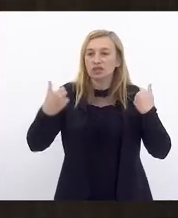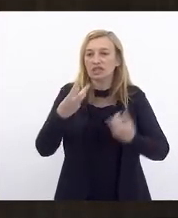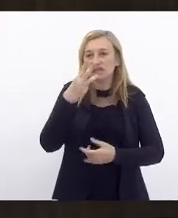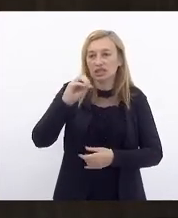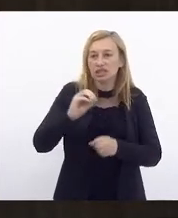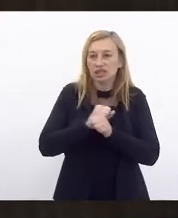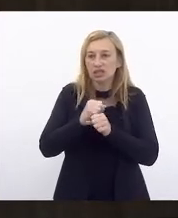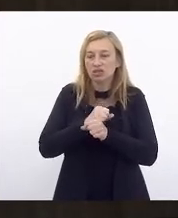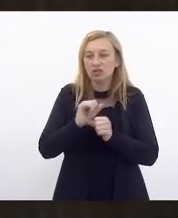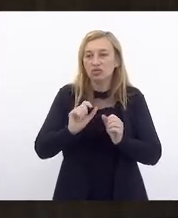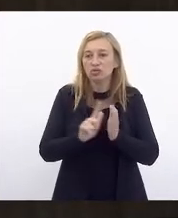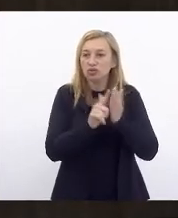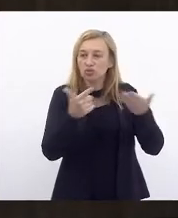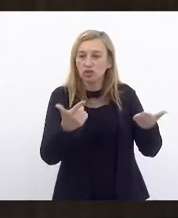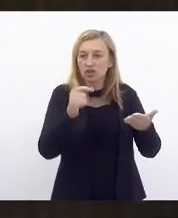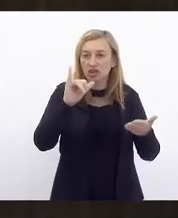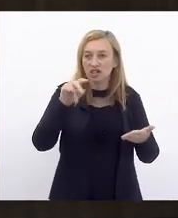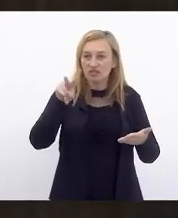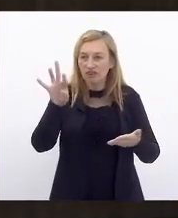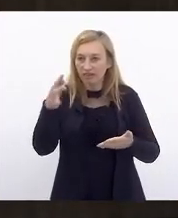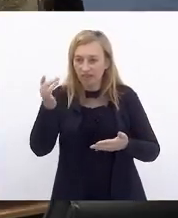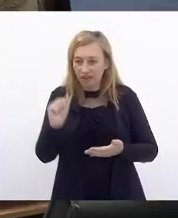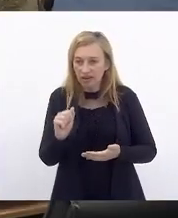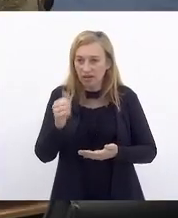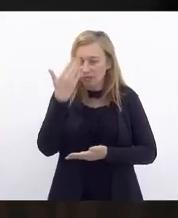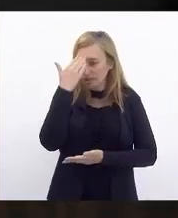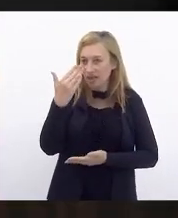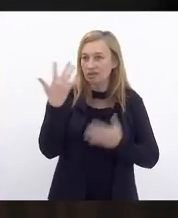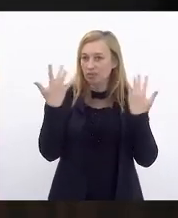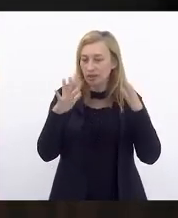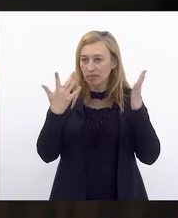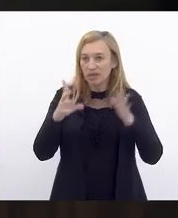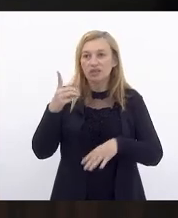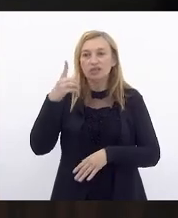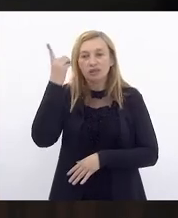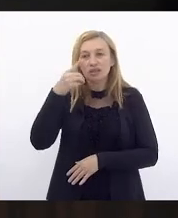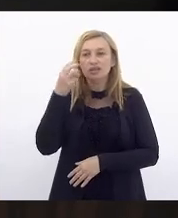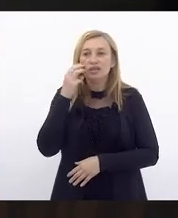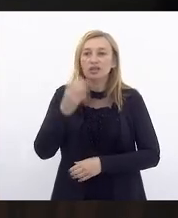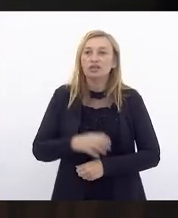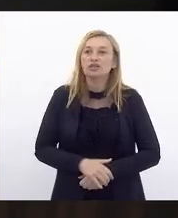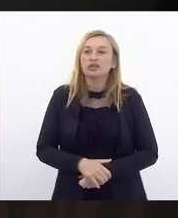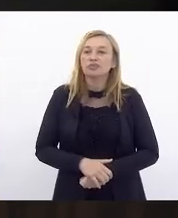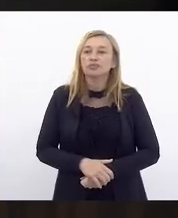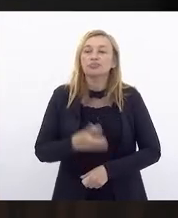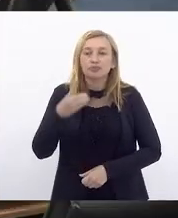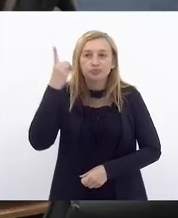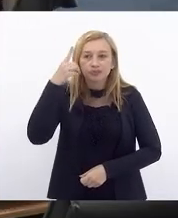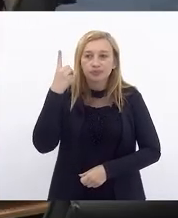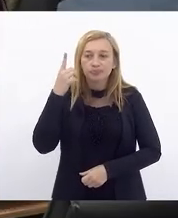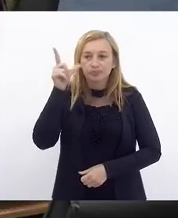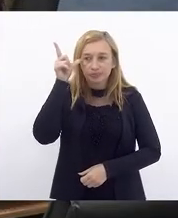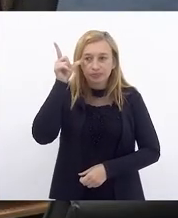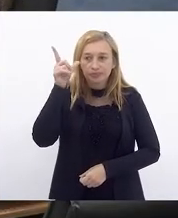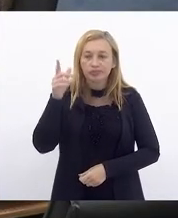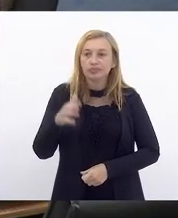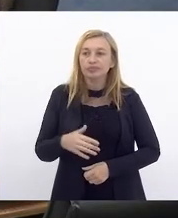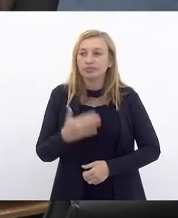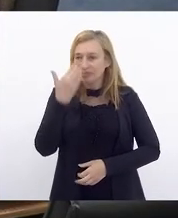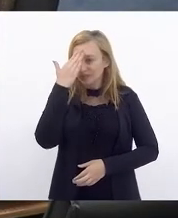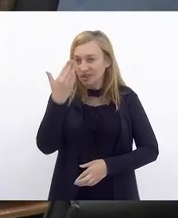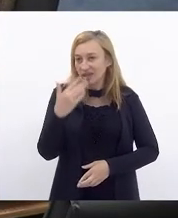anos do jornal Inverta. Muito obrigado. Parabéns, deputado Valdé Carneiro. Deputada Lucinha. Obrigado, deputado. Que